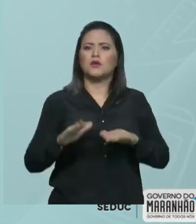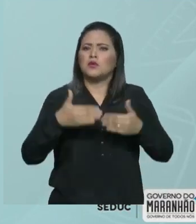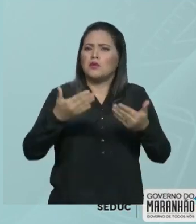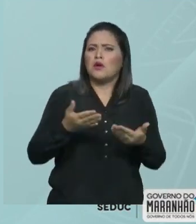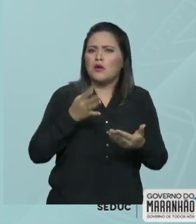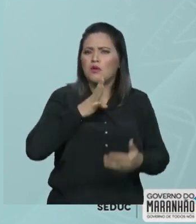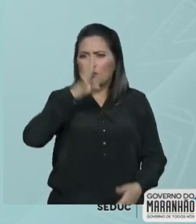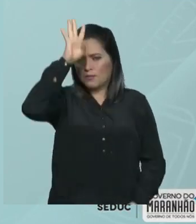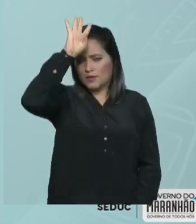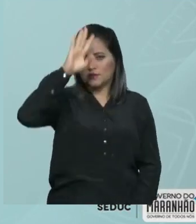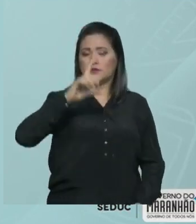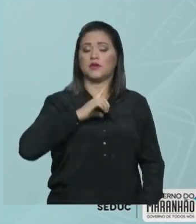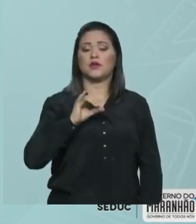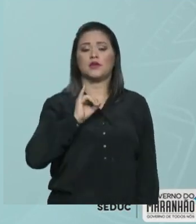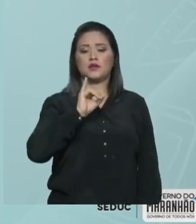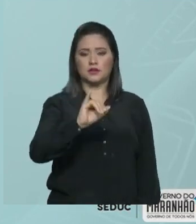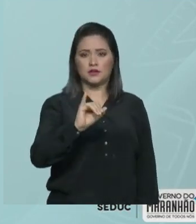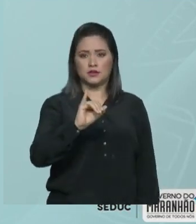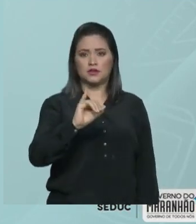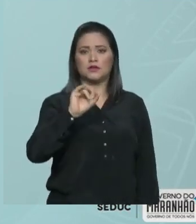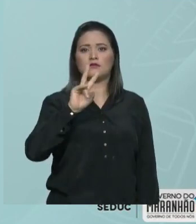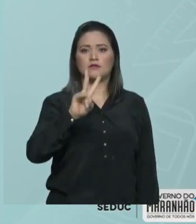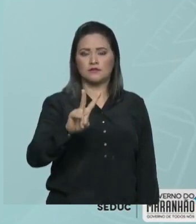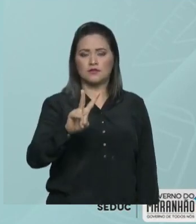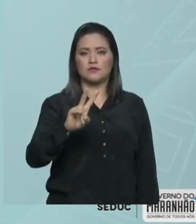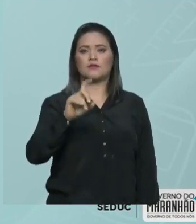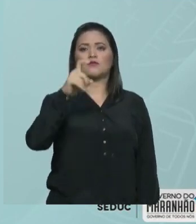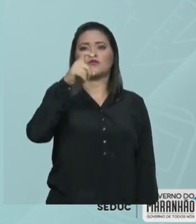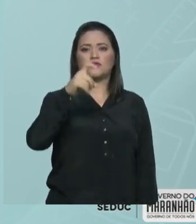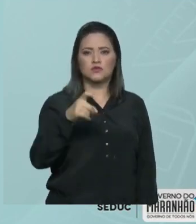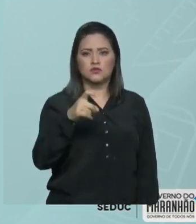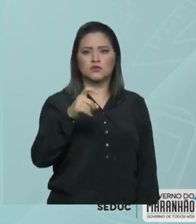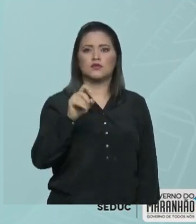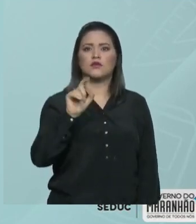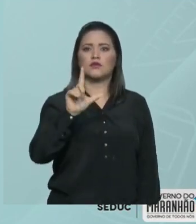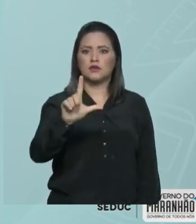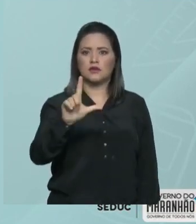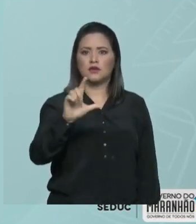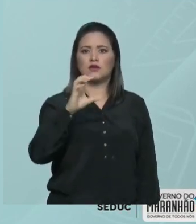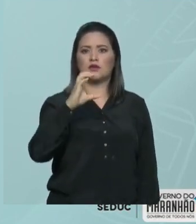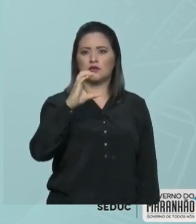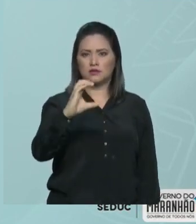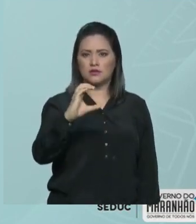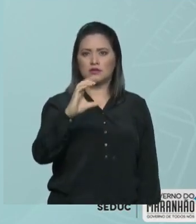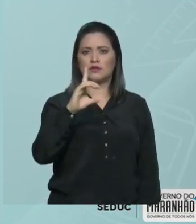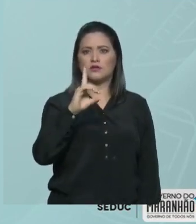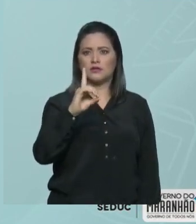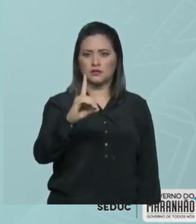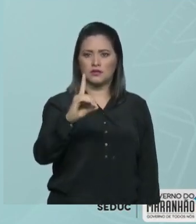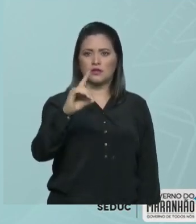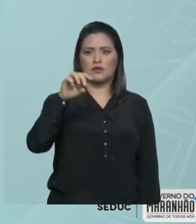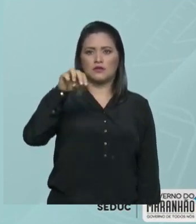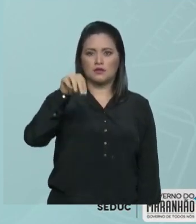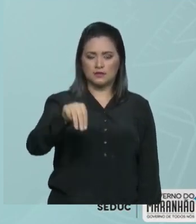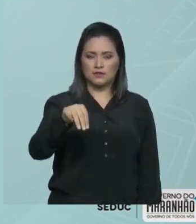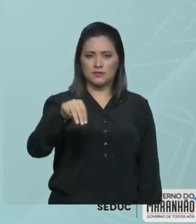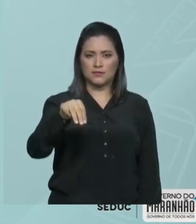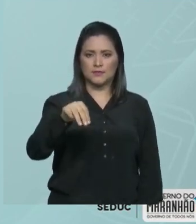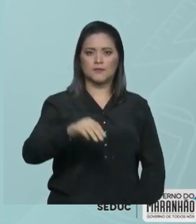ter o I, V, X, L, C, D e M.